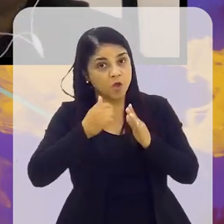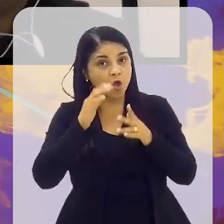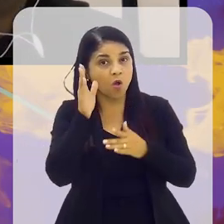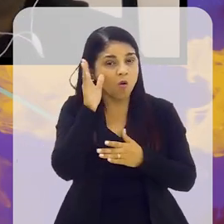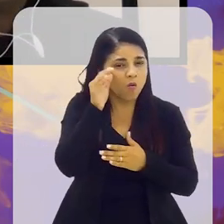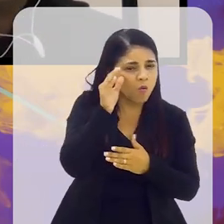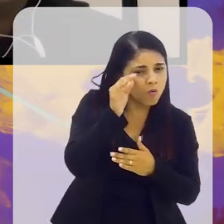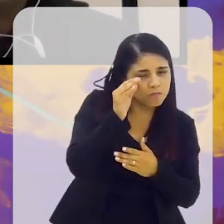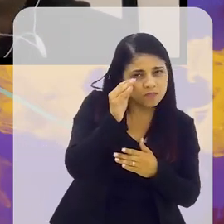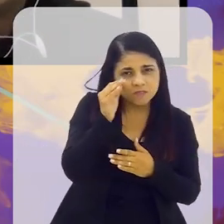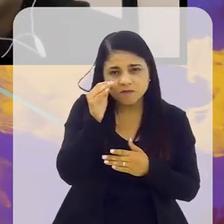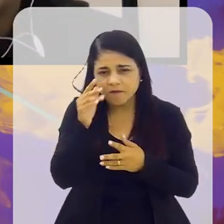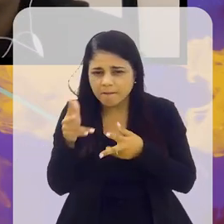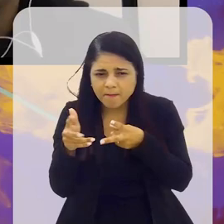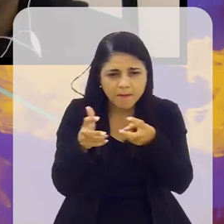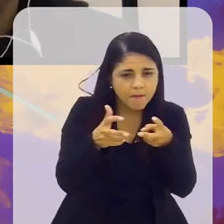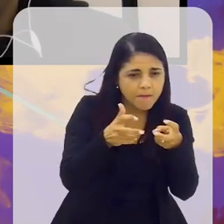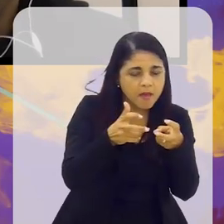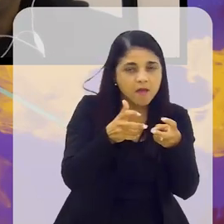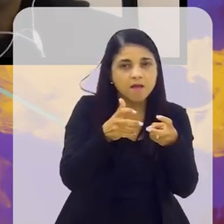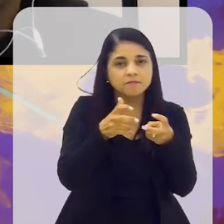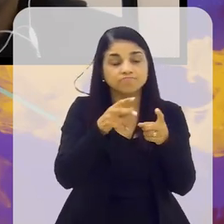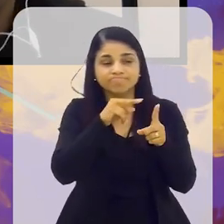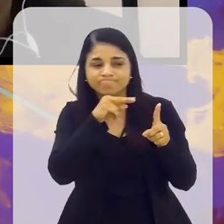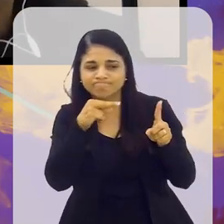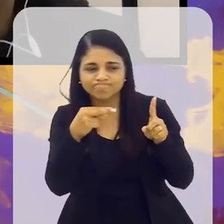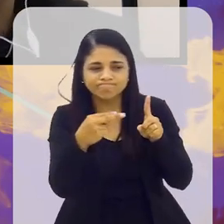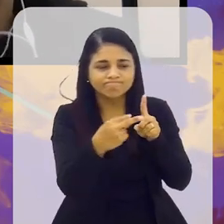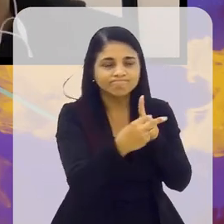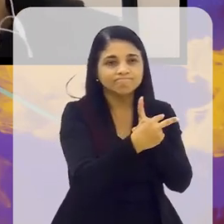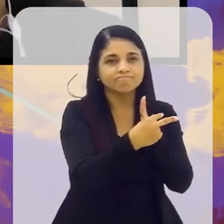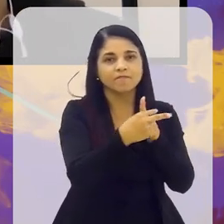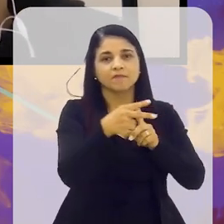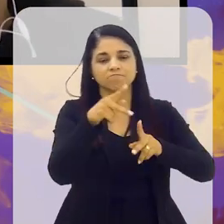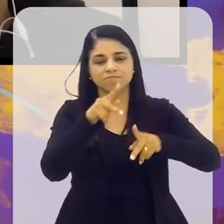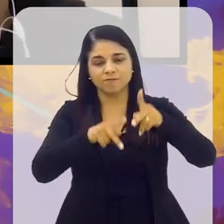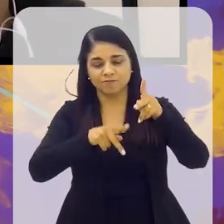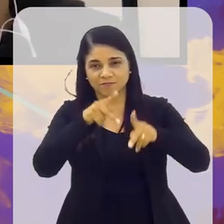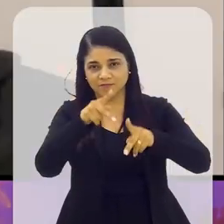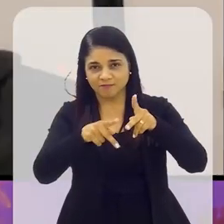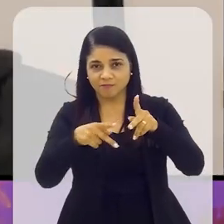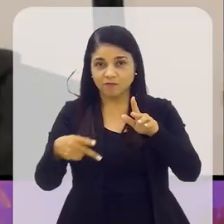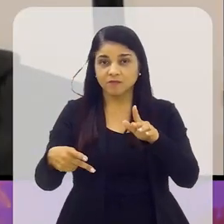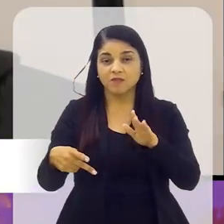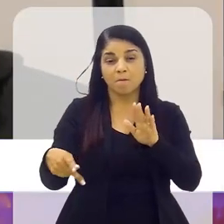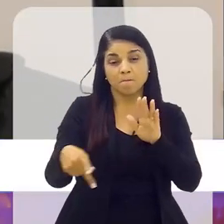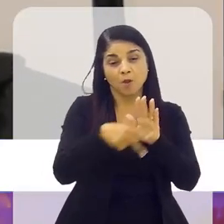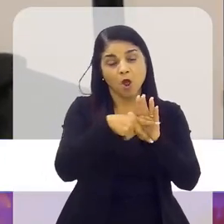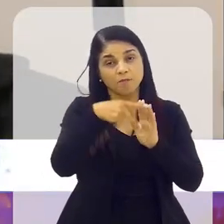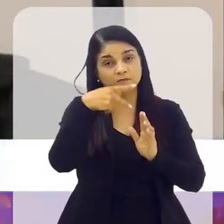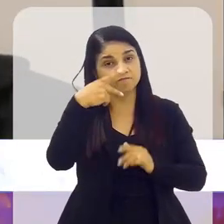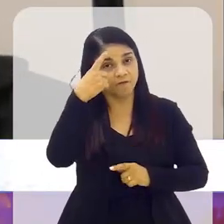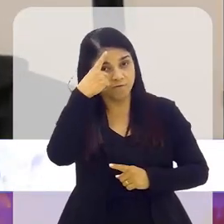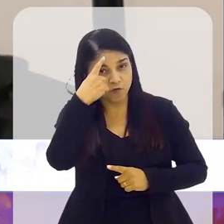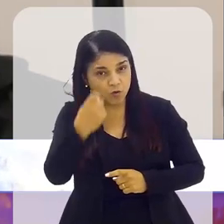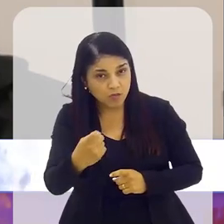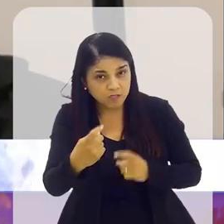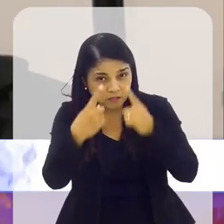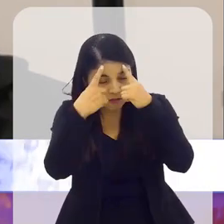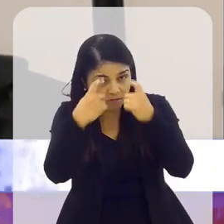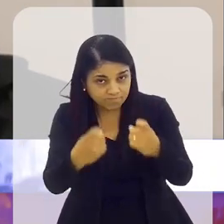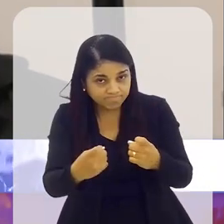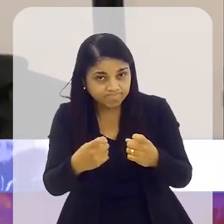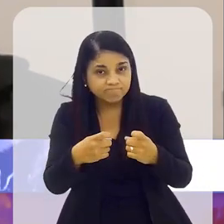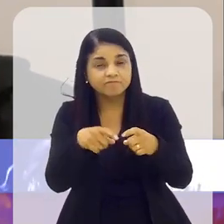que, muitas vezes, tem uma questão também de visibilidade pública da própria violência. Então, a violência no futebol é um